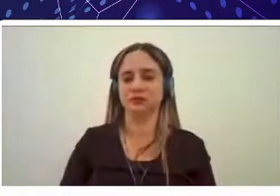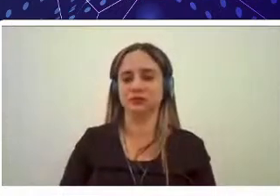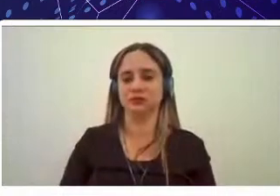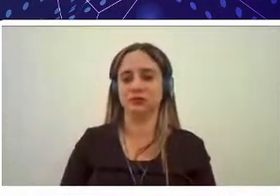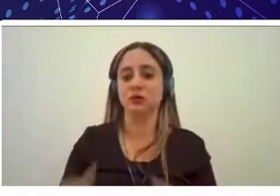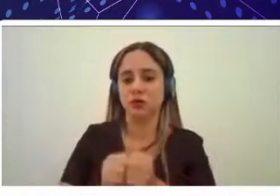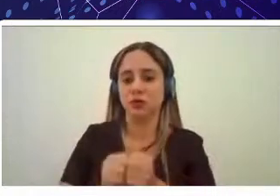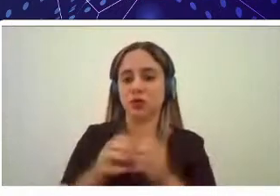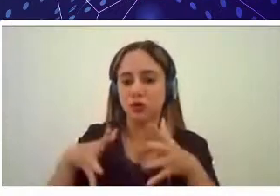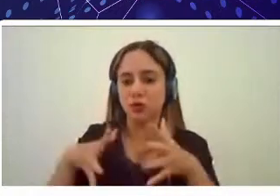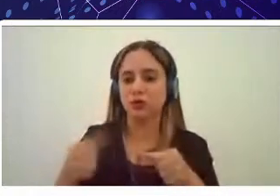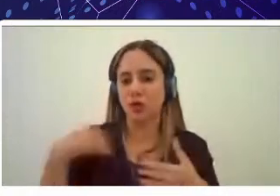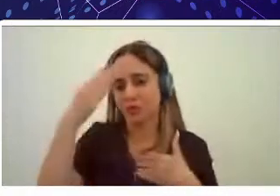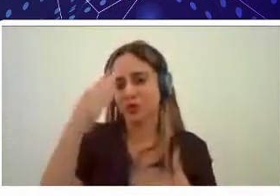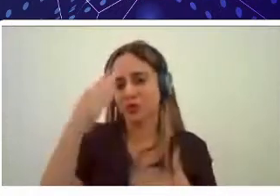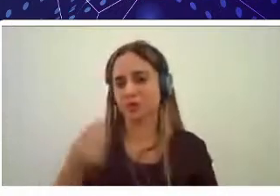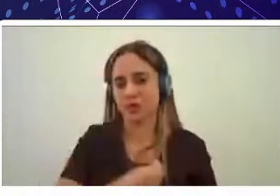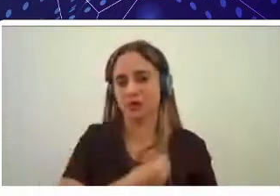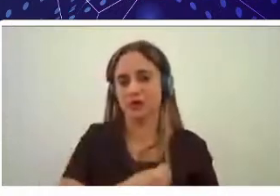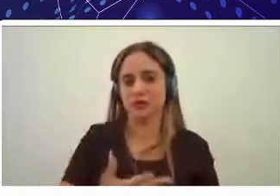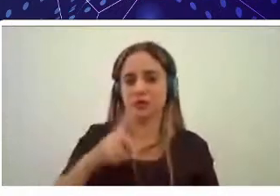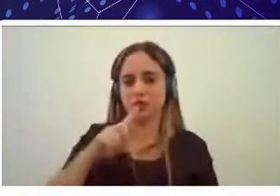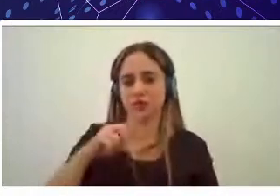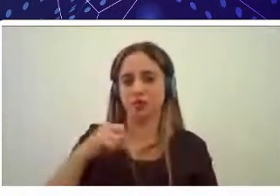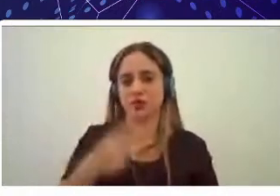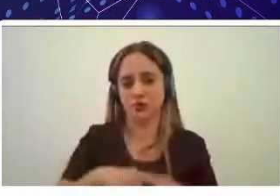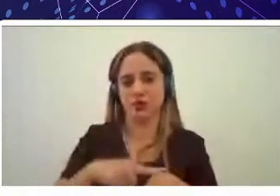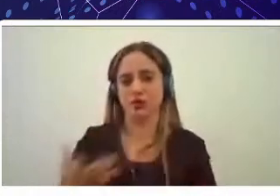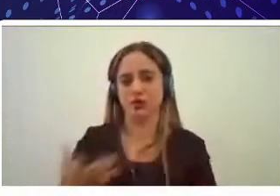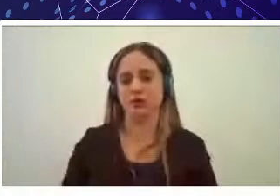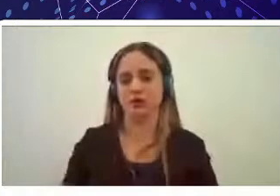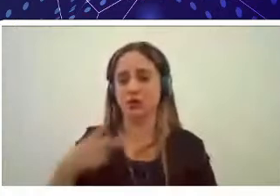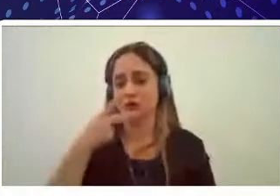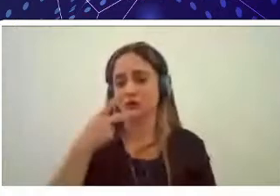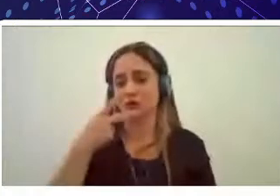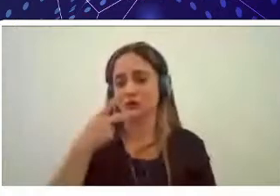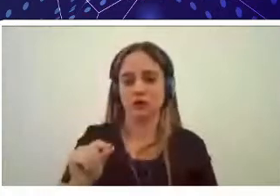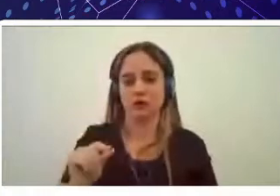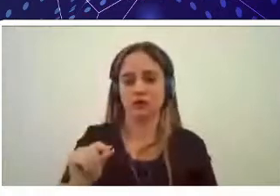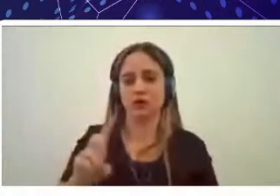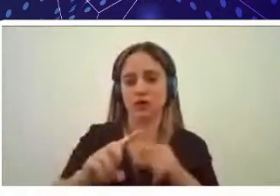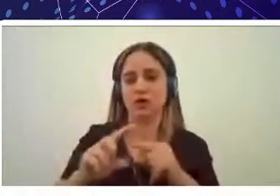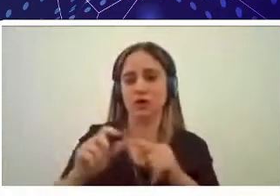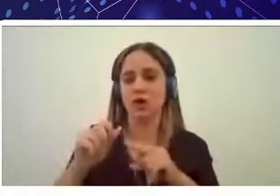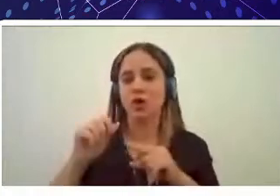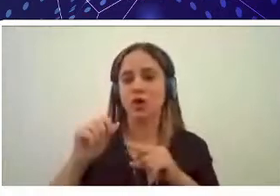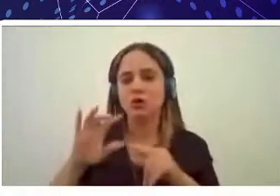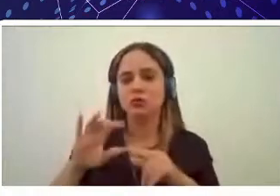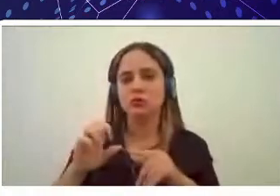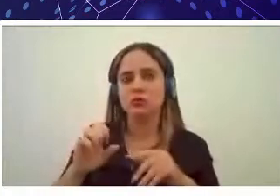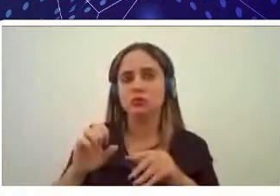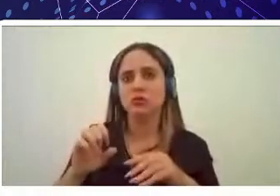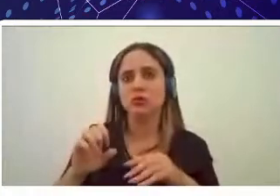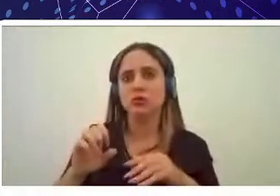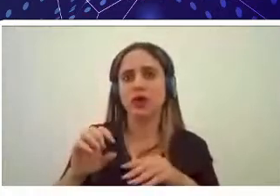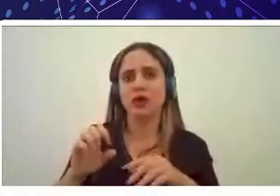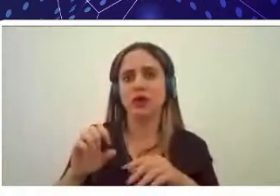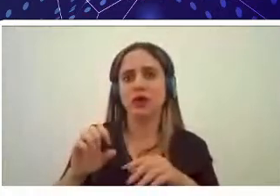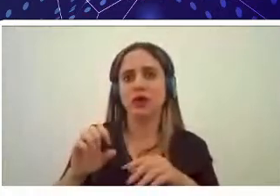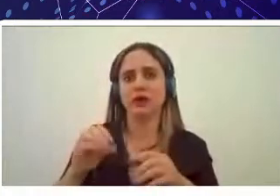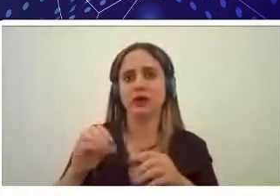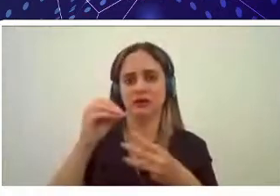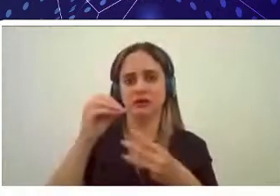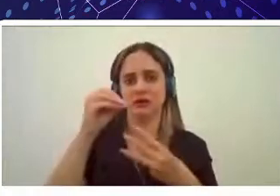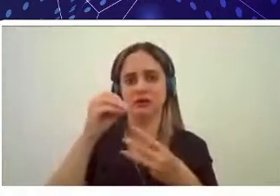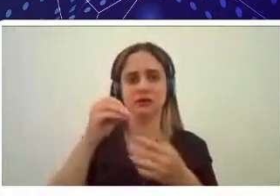horário e dizer que o próximo o Enem está aberto estão as inscrições abertas até o dia 14 do sete iniciaram de ontem